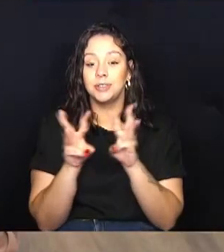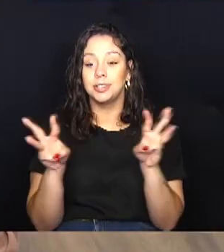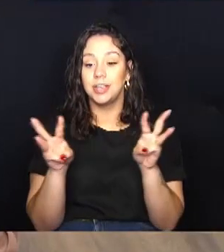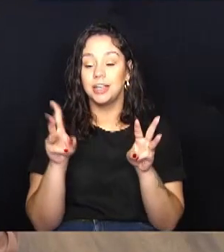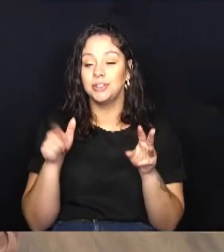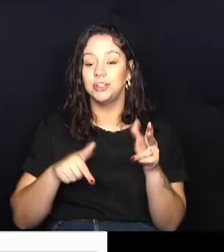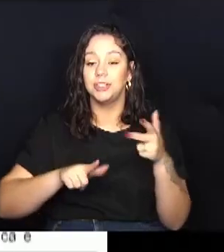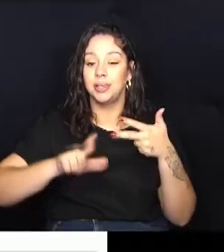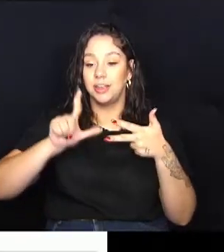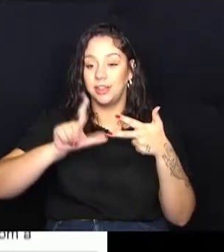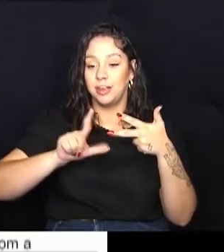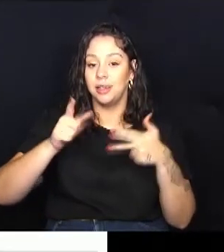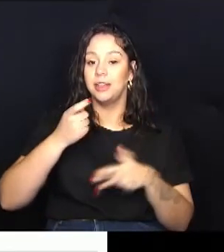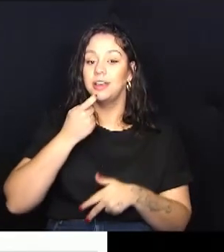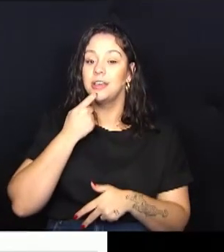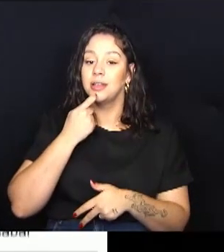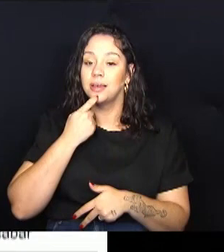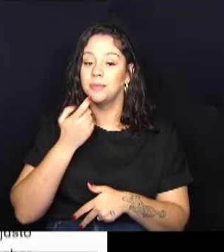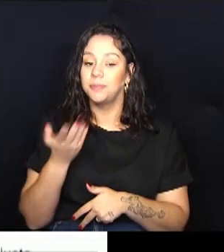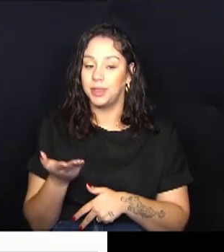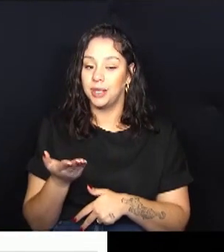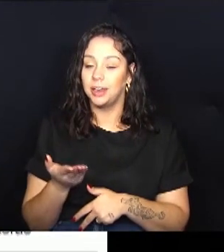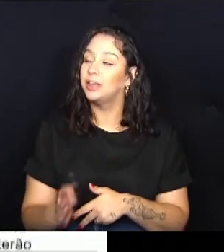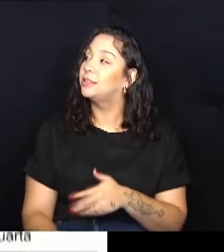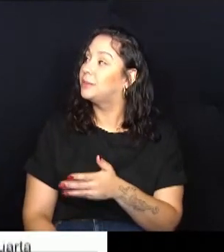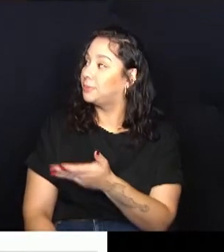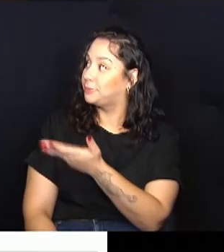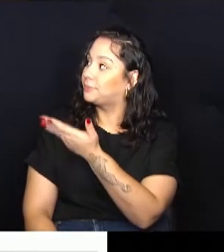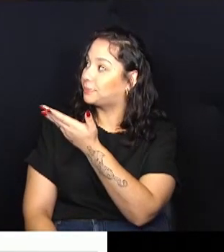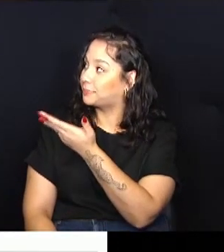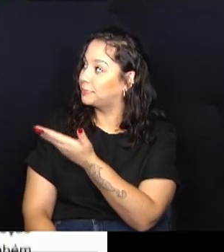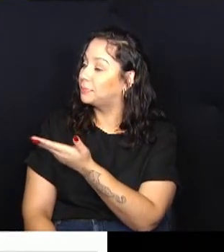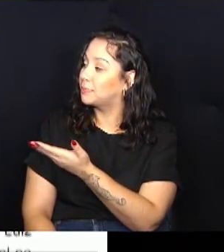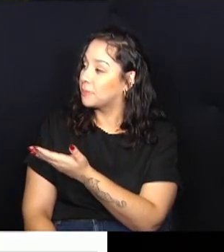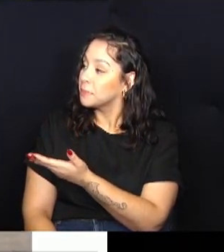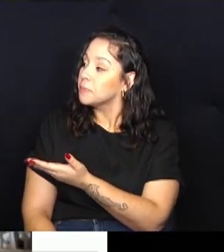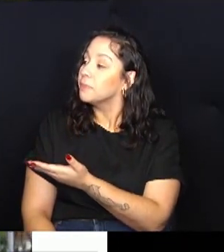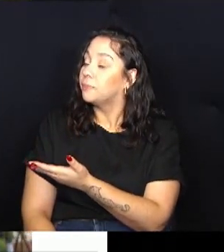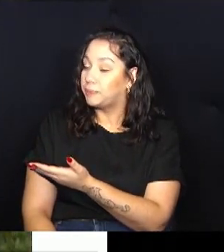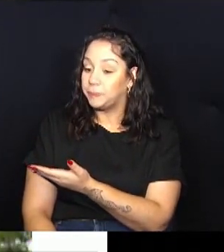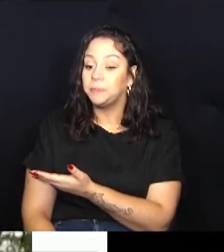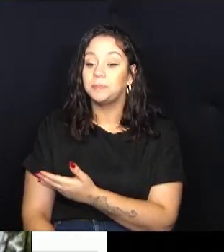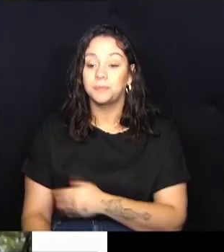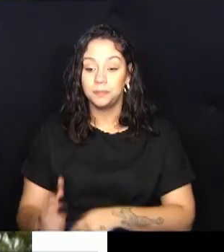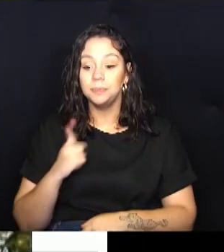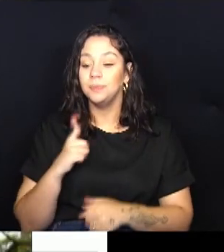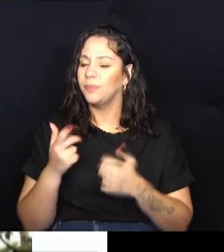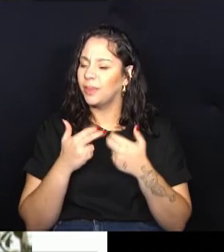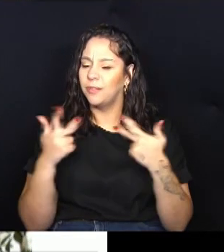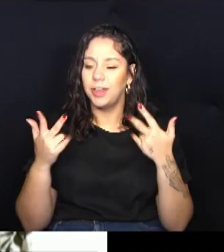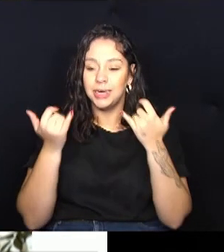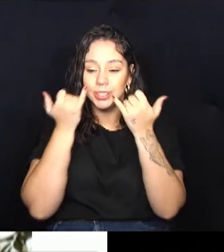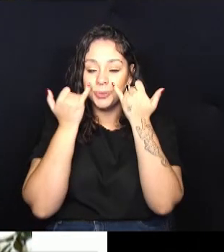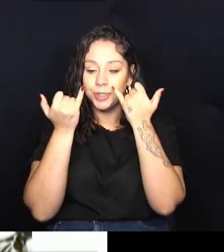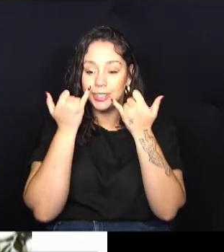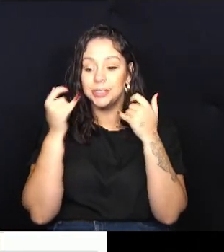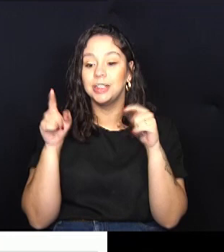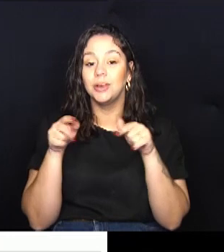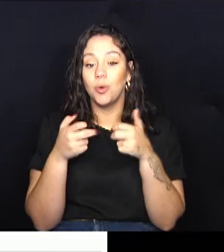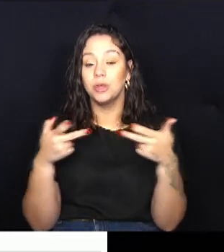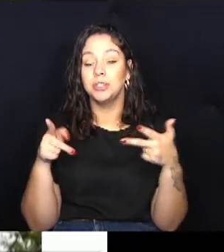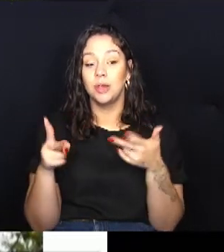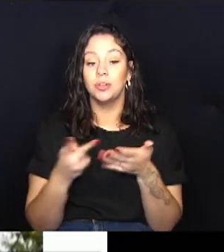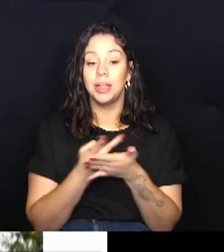campinas.sp.lege.br. Lá você tem tanto essa, quanto outras notícias do que acontece